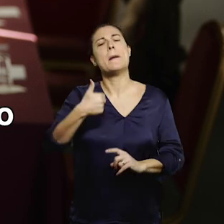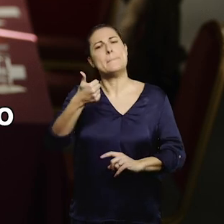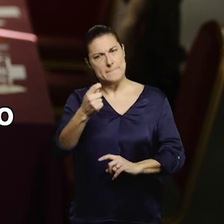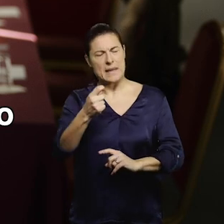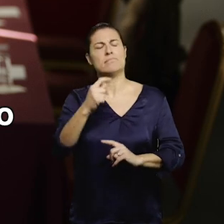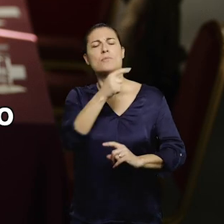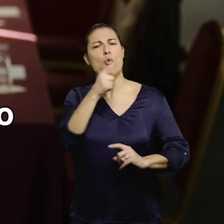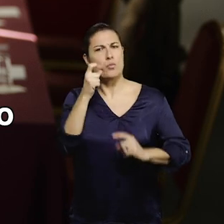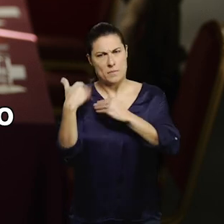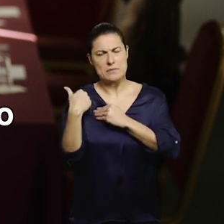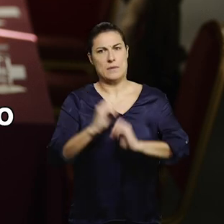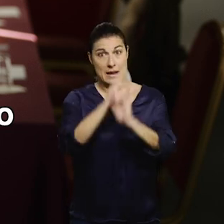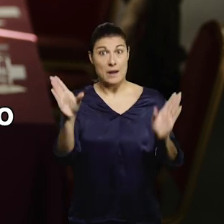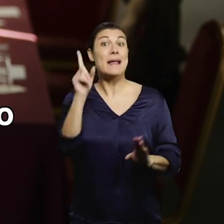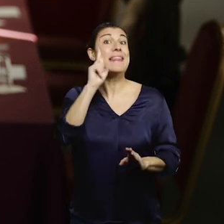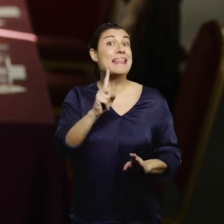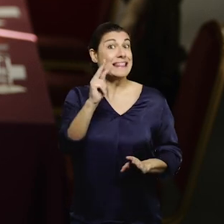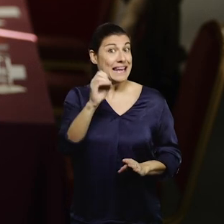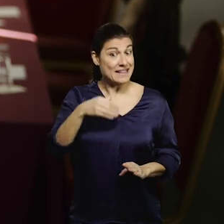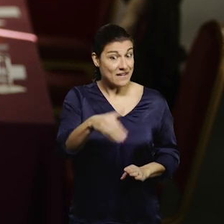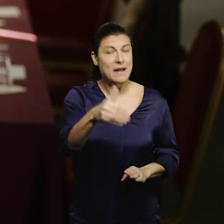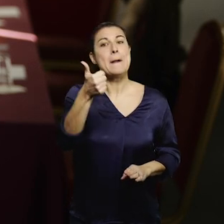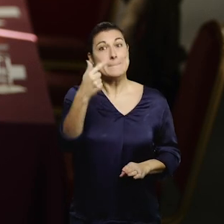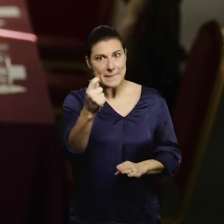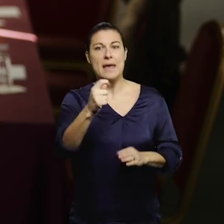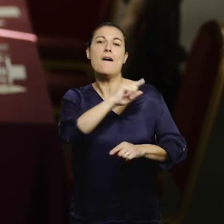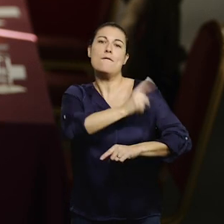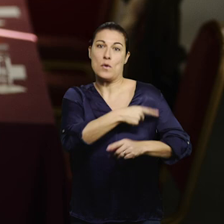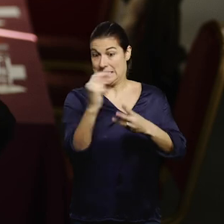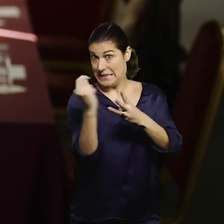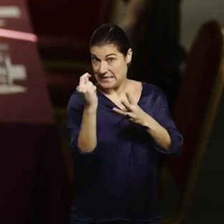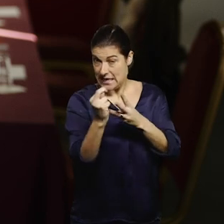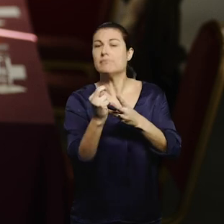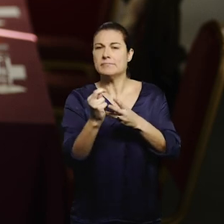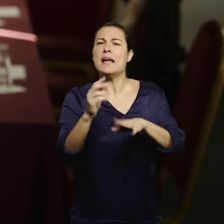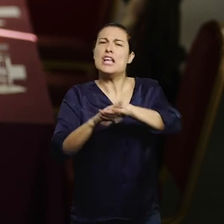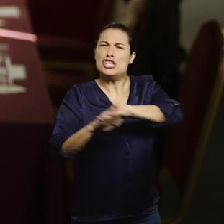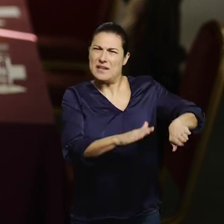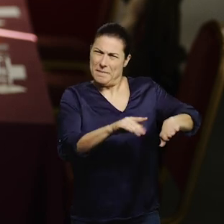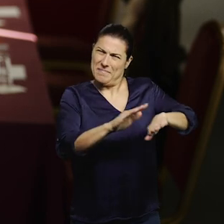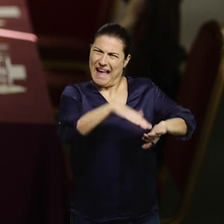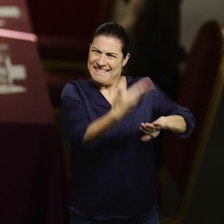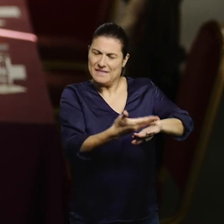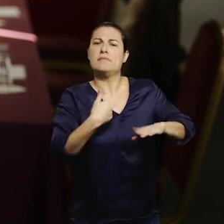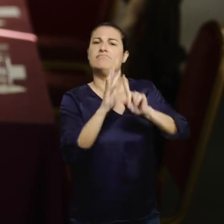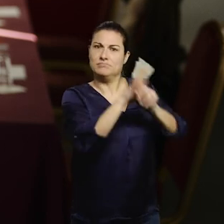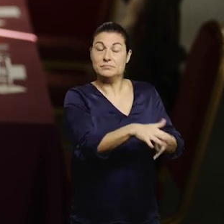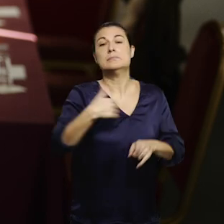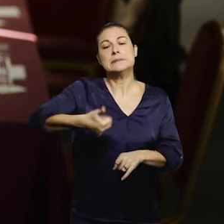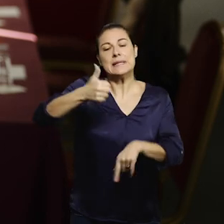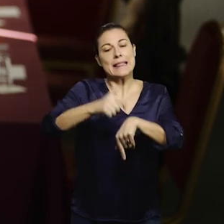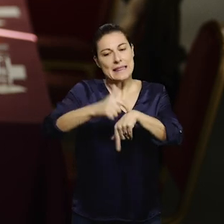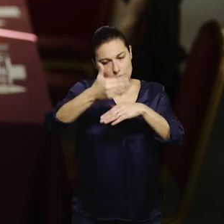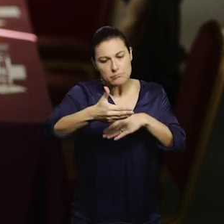30, com o Bloco reforçado como terceira força, derrotaremos a extrema-direita e abriremos um novo ciclo que responda pelo trabalho